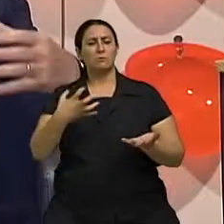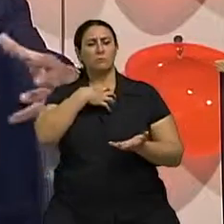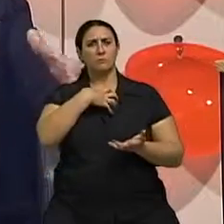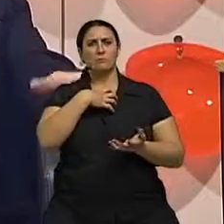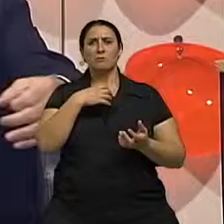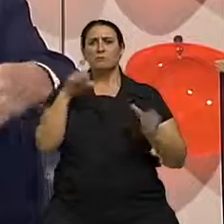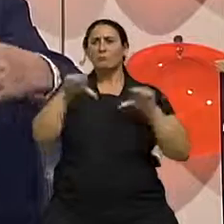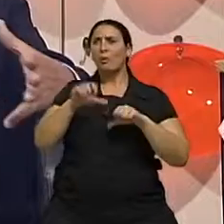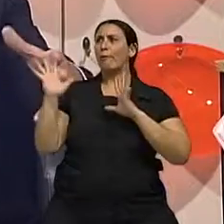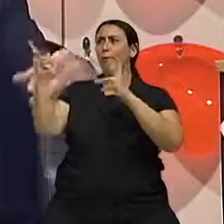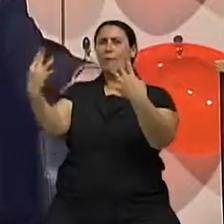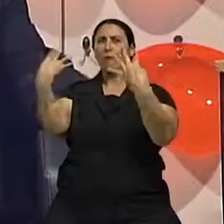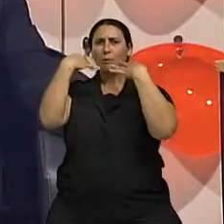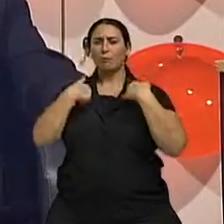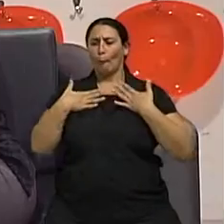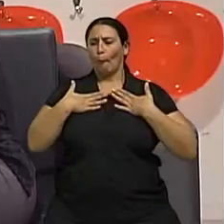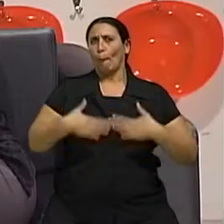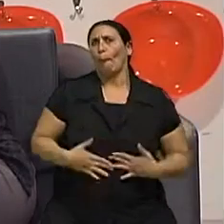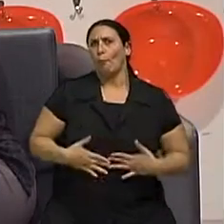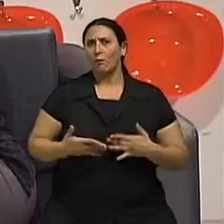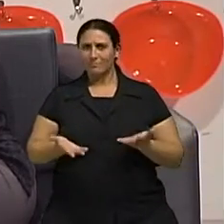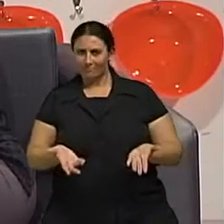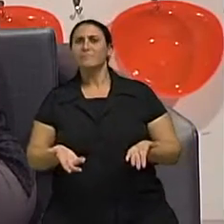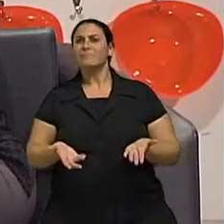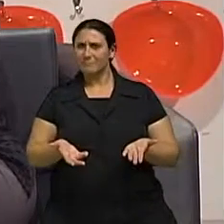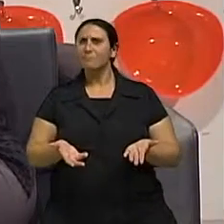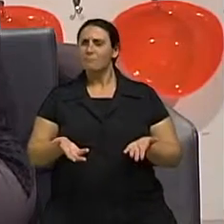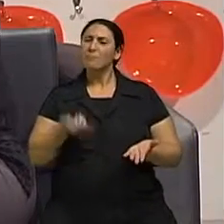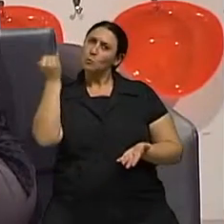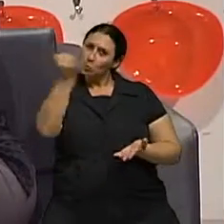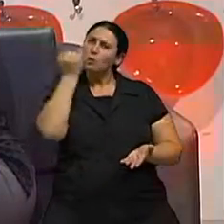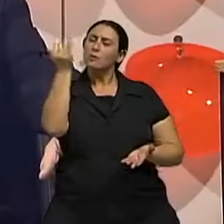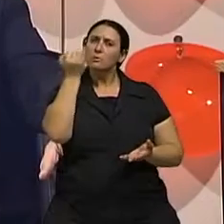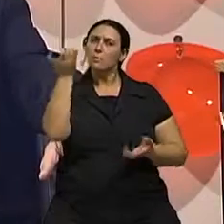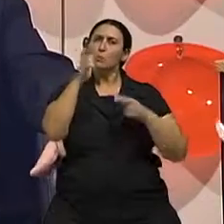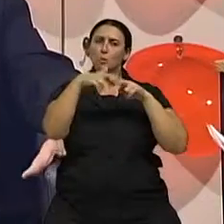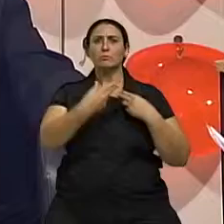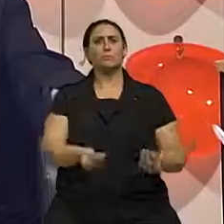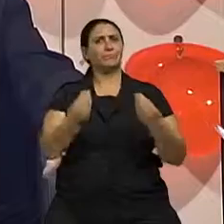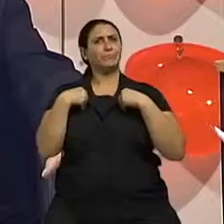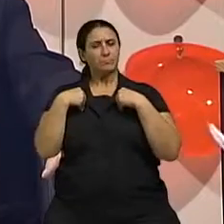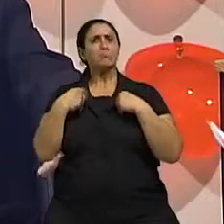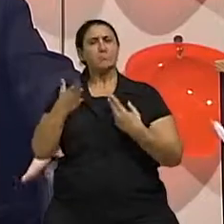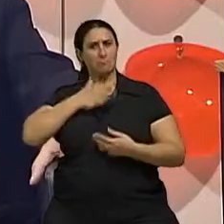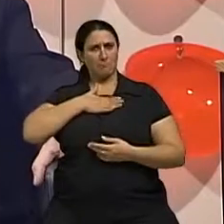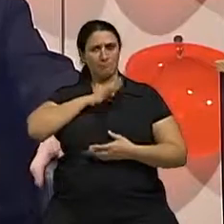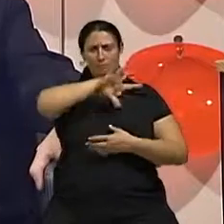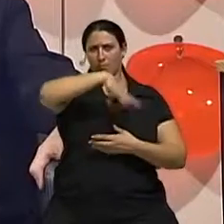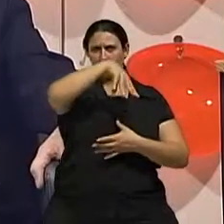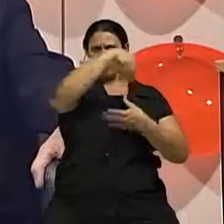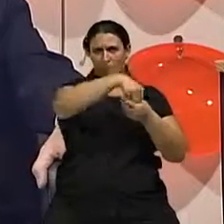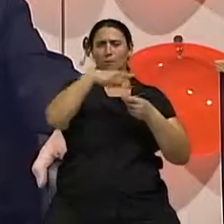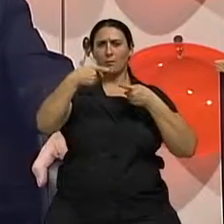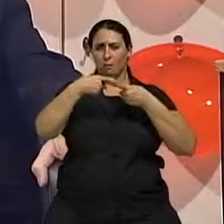perante as colegas, amigas. Afeta o emocional direto. emocional, e isso é muito importante. Inclusive, nós, na minha clínica, que é a